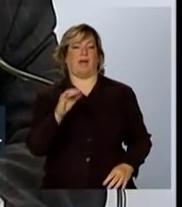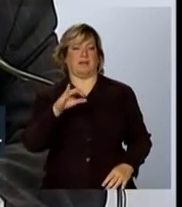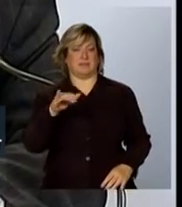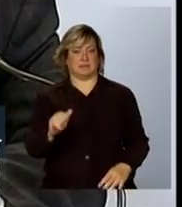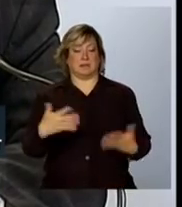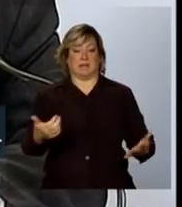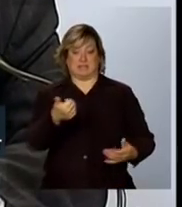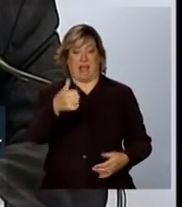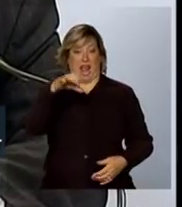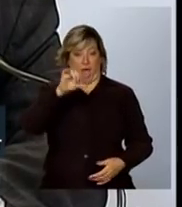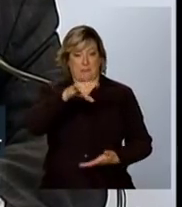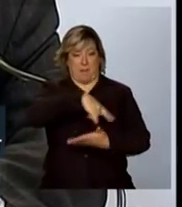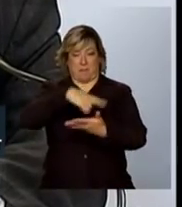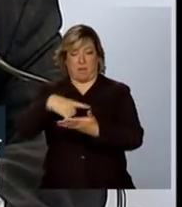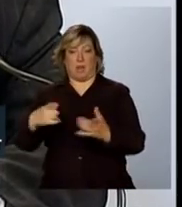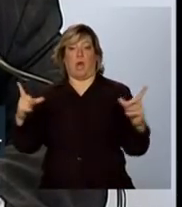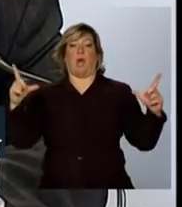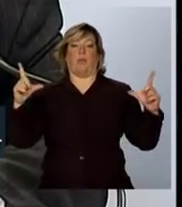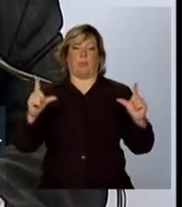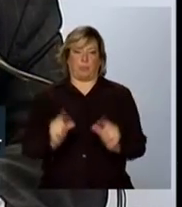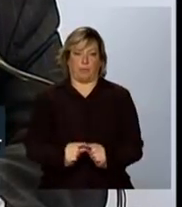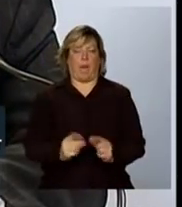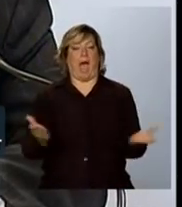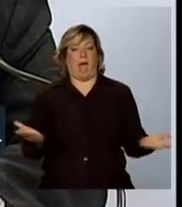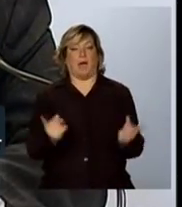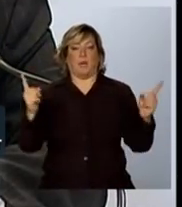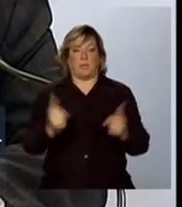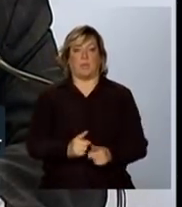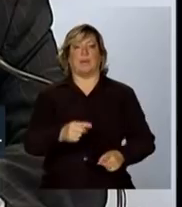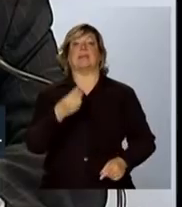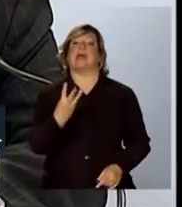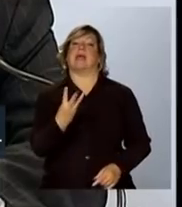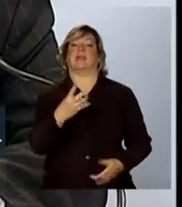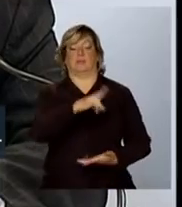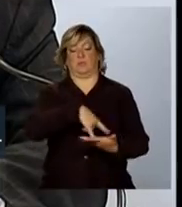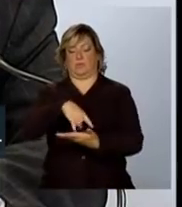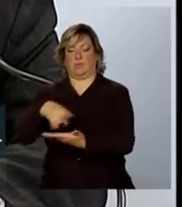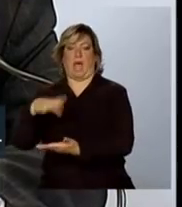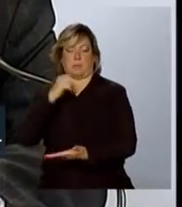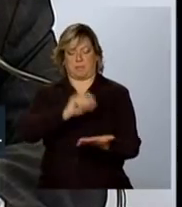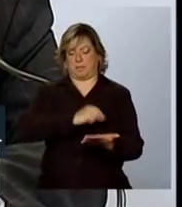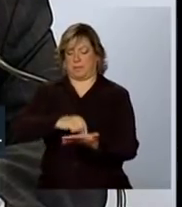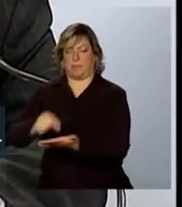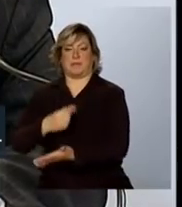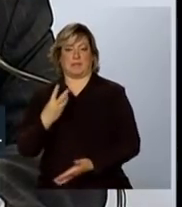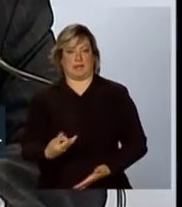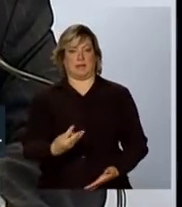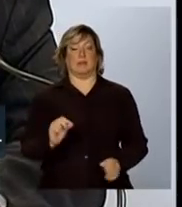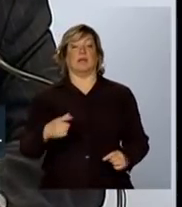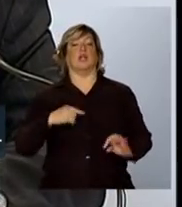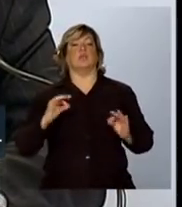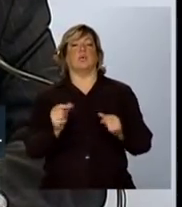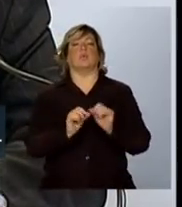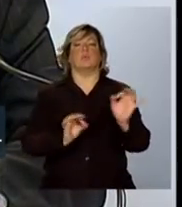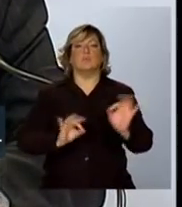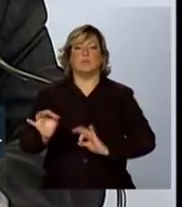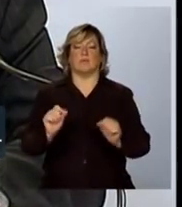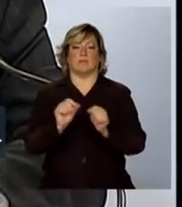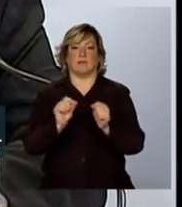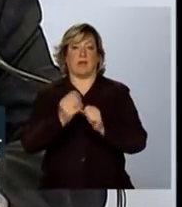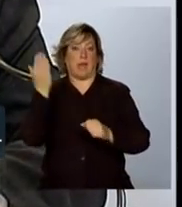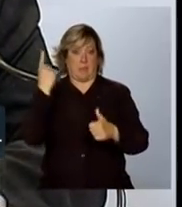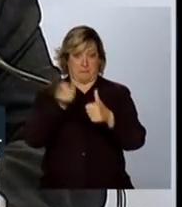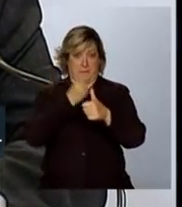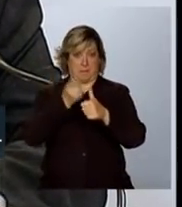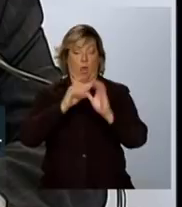19 viraram três papéis, e hoje nós temos, após todos os arranjos que foram construídos da primeira